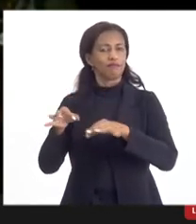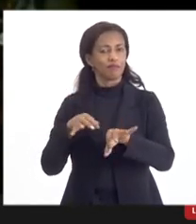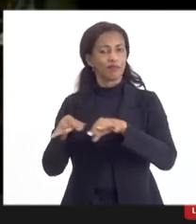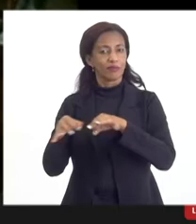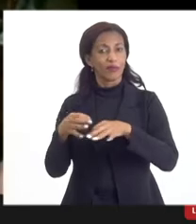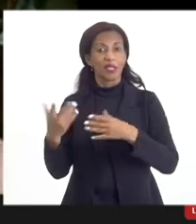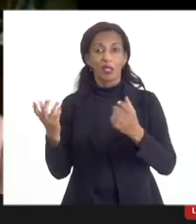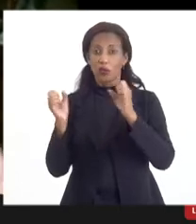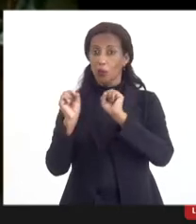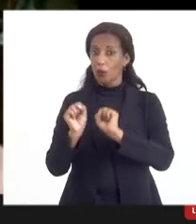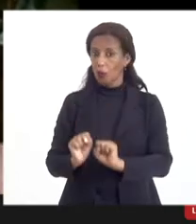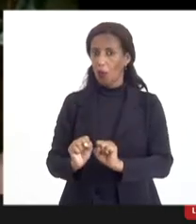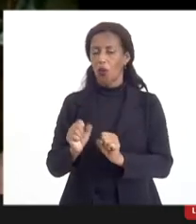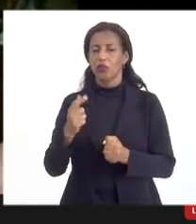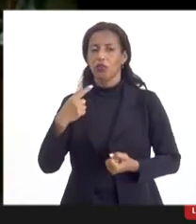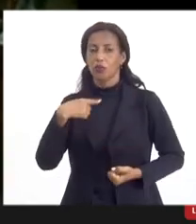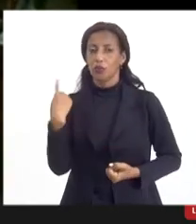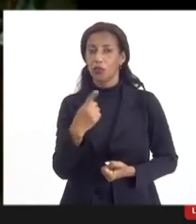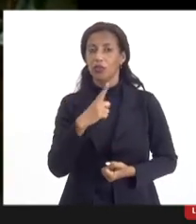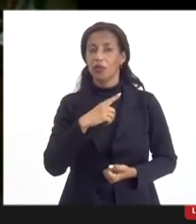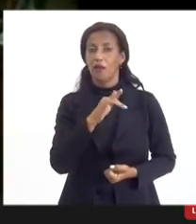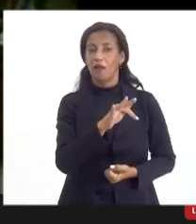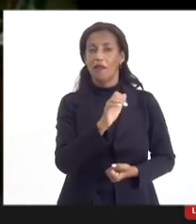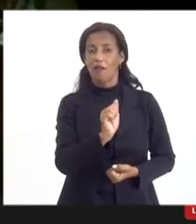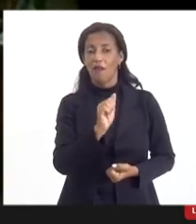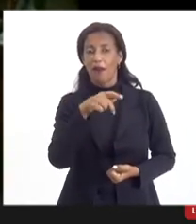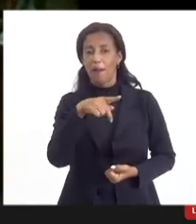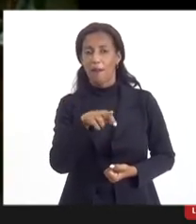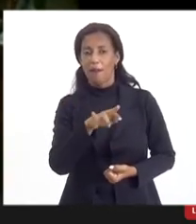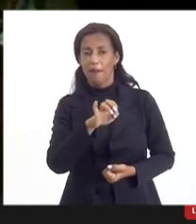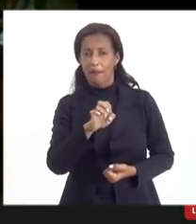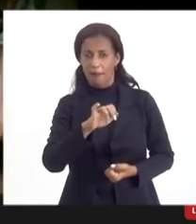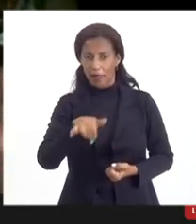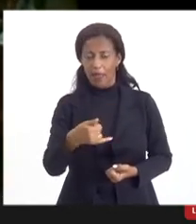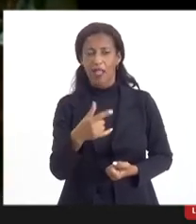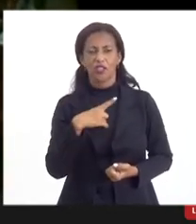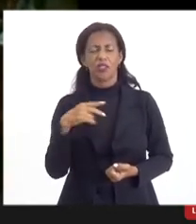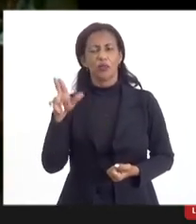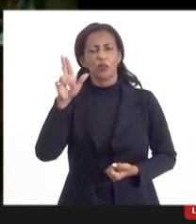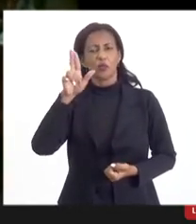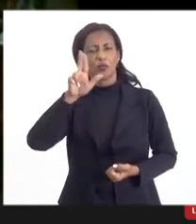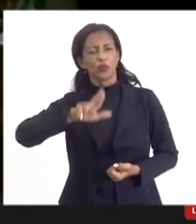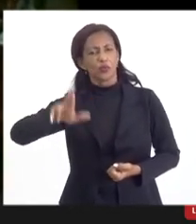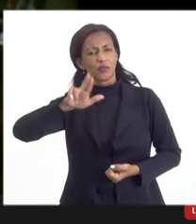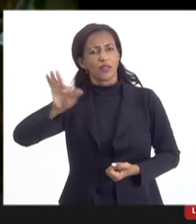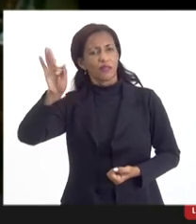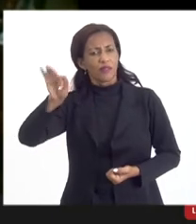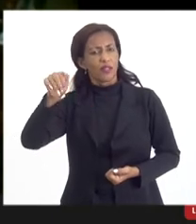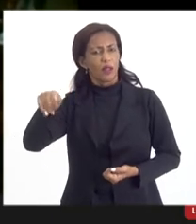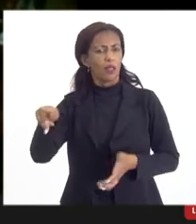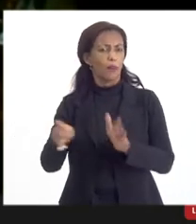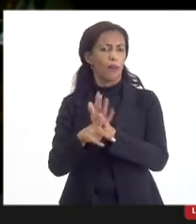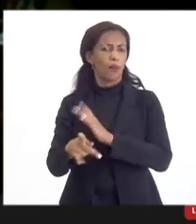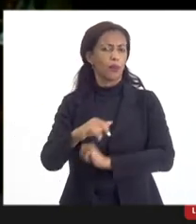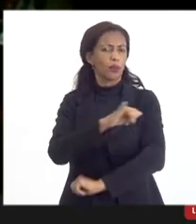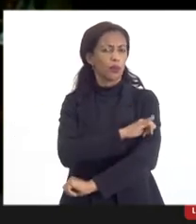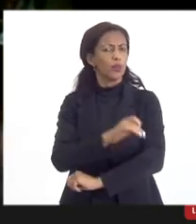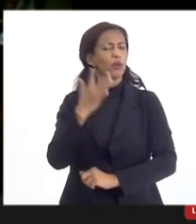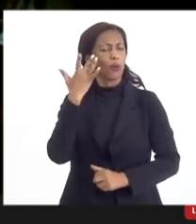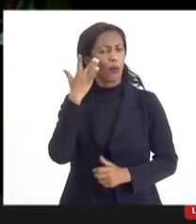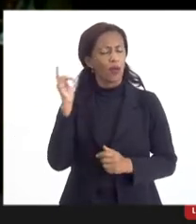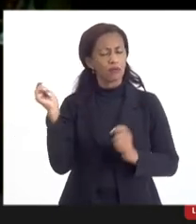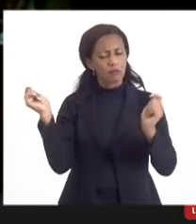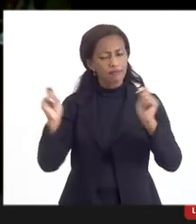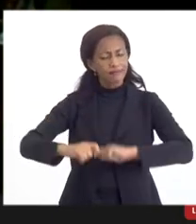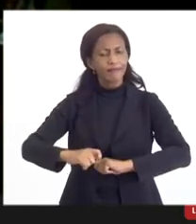pode fazer no Rio, nós temos Faperge aqui, nós temos universidades federais localizadas aqui no Rio de Janeiro, então, eu acho que isso aí